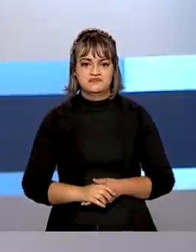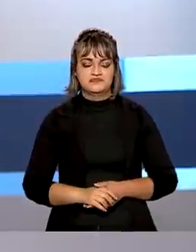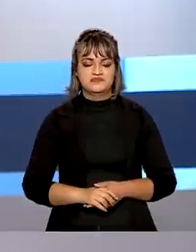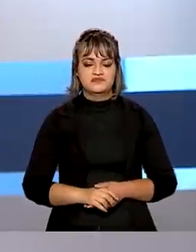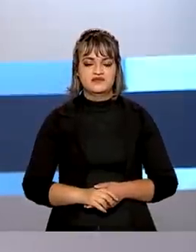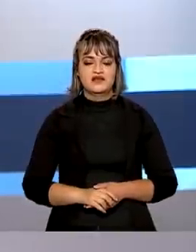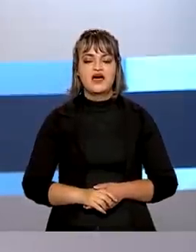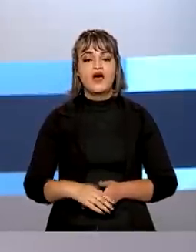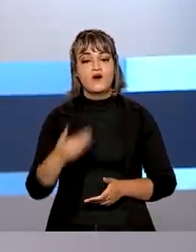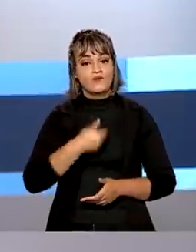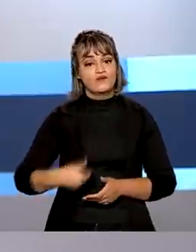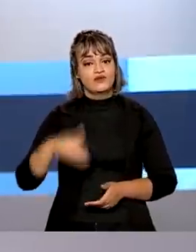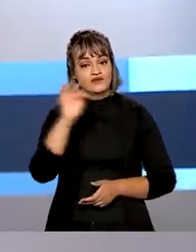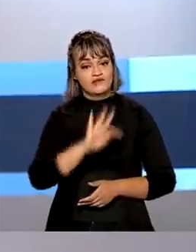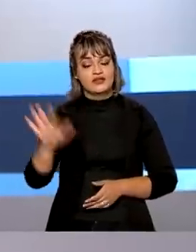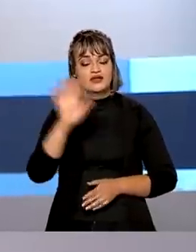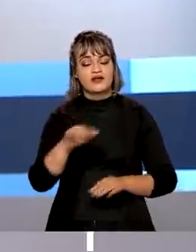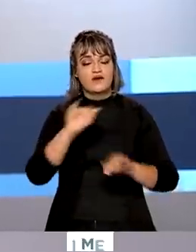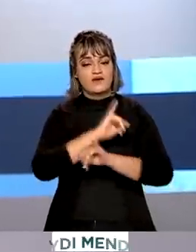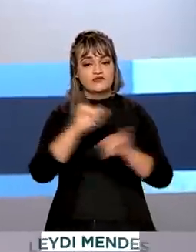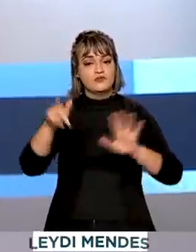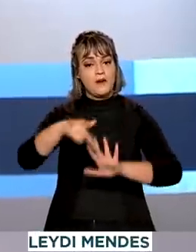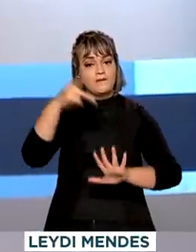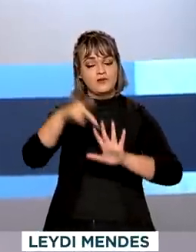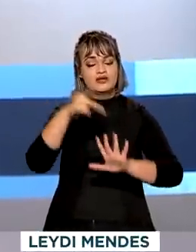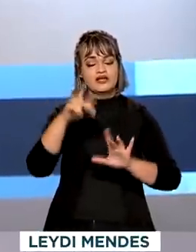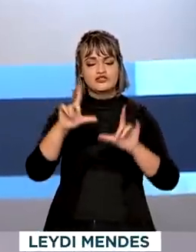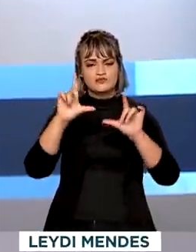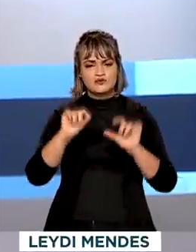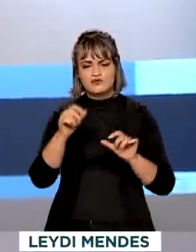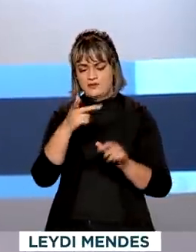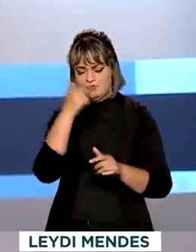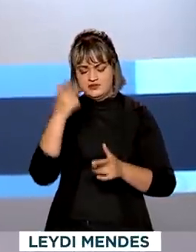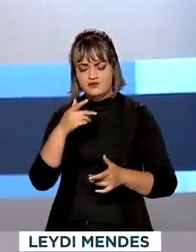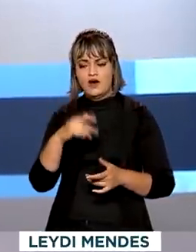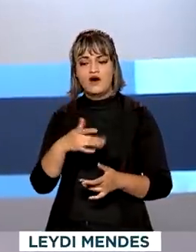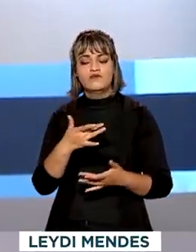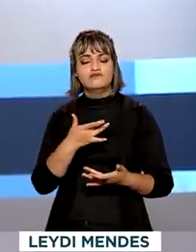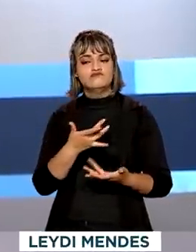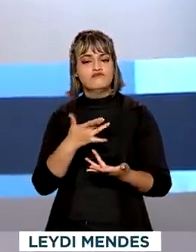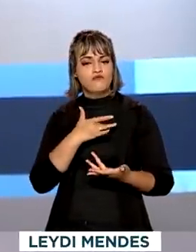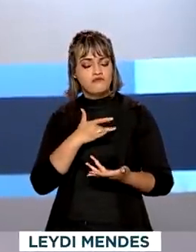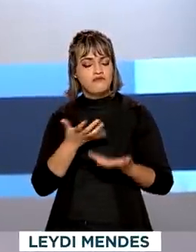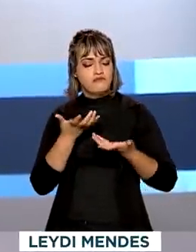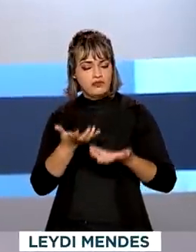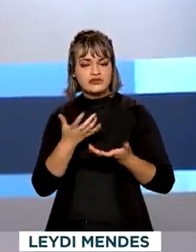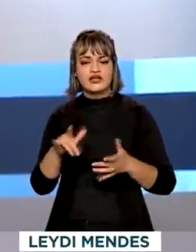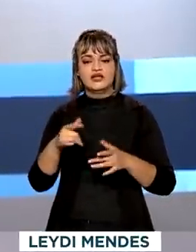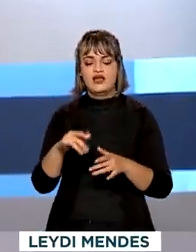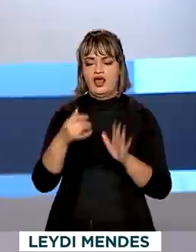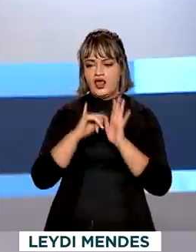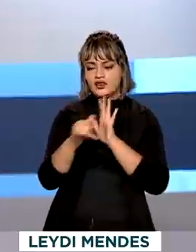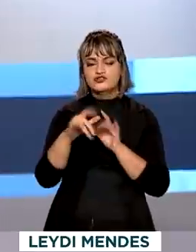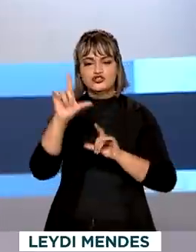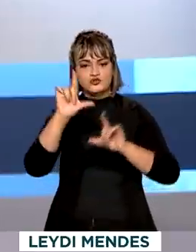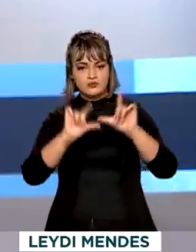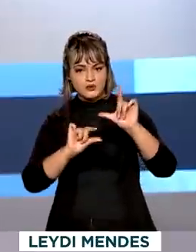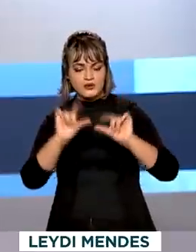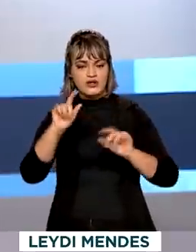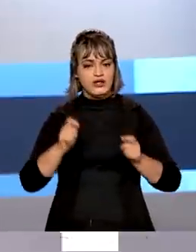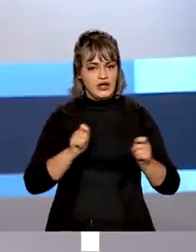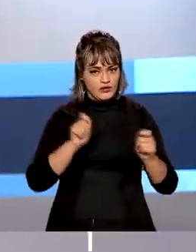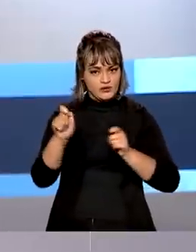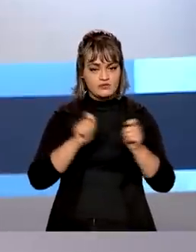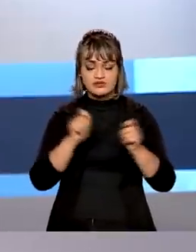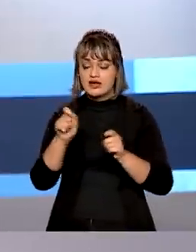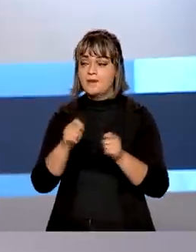E o governo federal publicou uma portaria de redução voluntária de demanda de energia elétrica. O objetivo é ganhar a colaboração